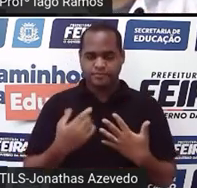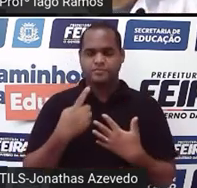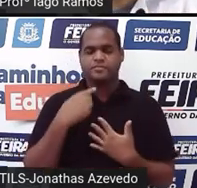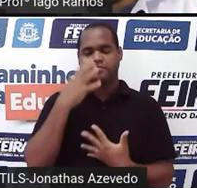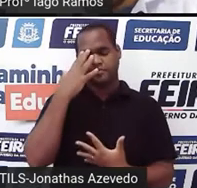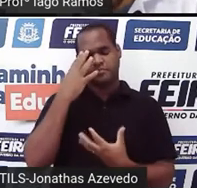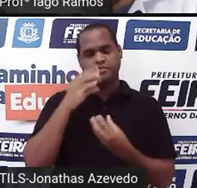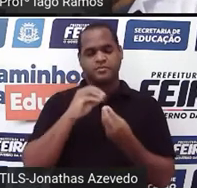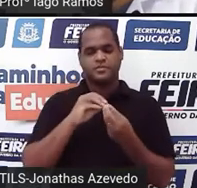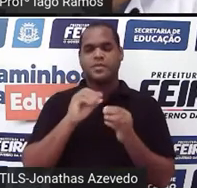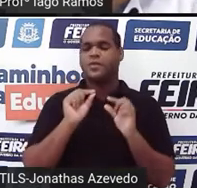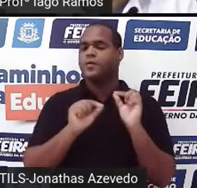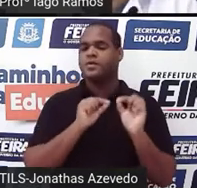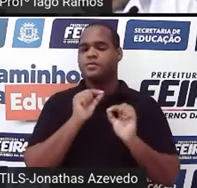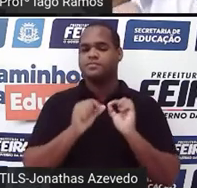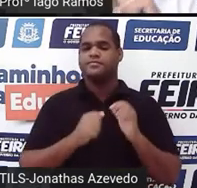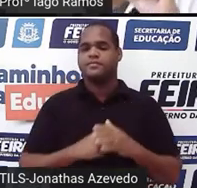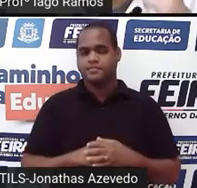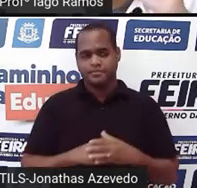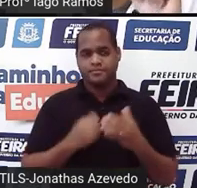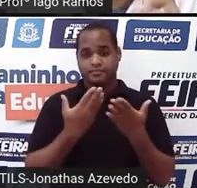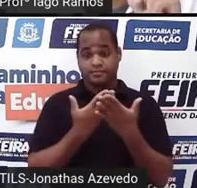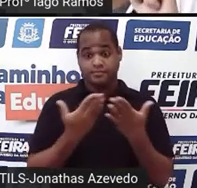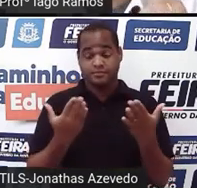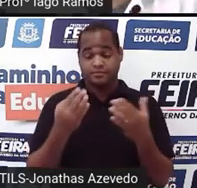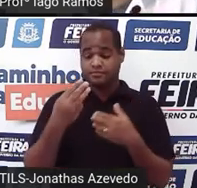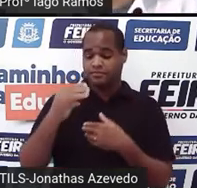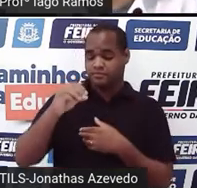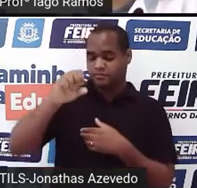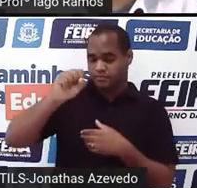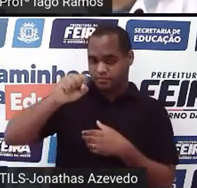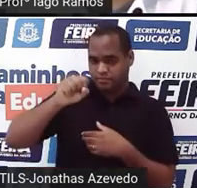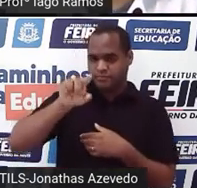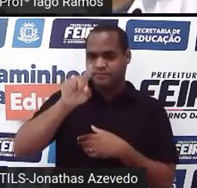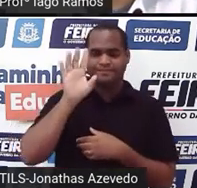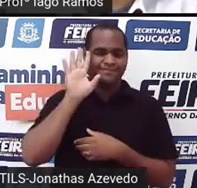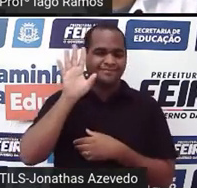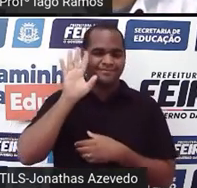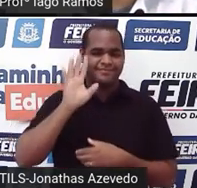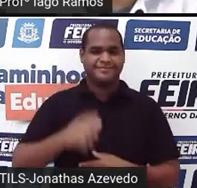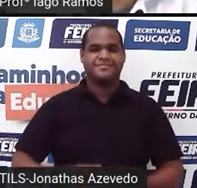entendeu até esse momento da aula. E é por isso que eu te dou 30 segundos para você pensar.